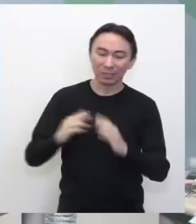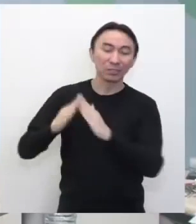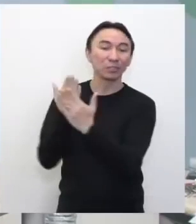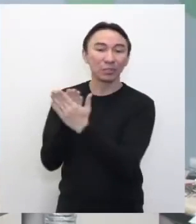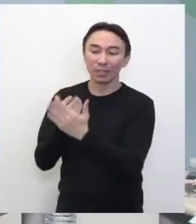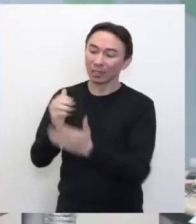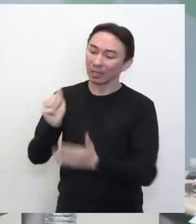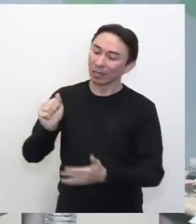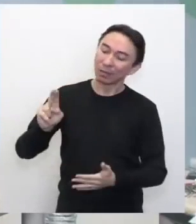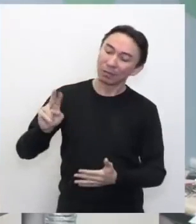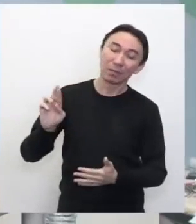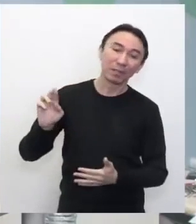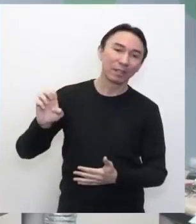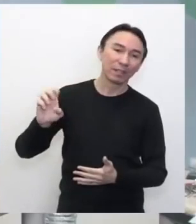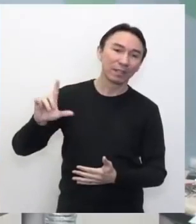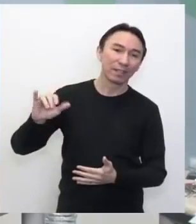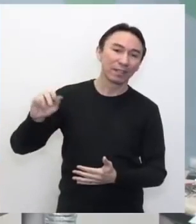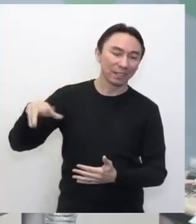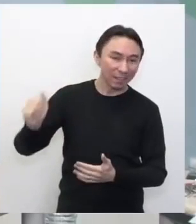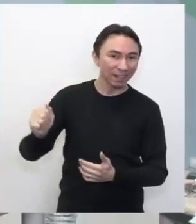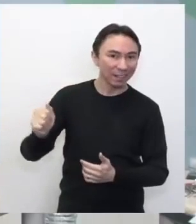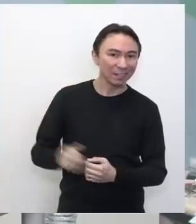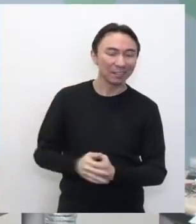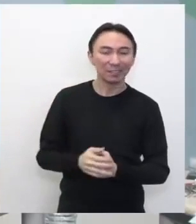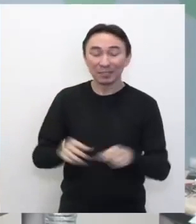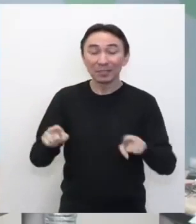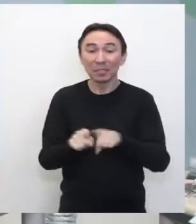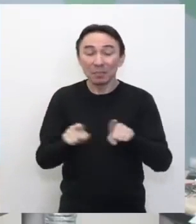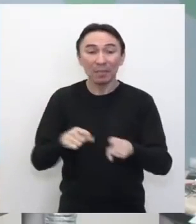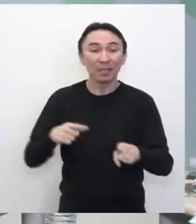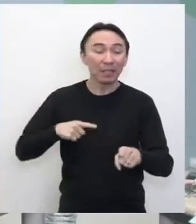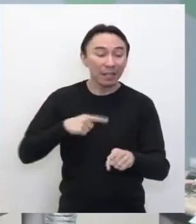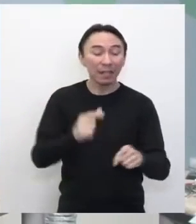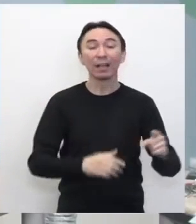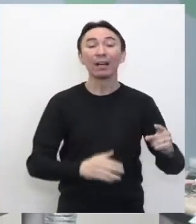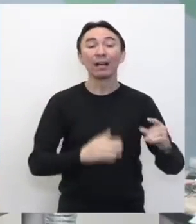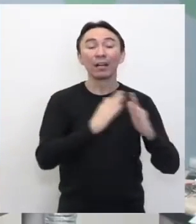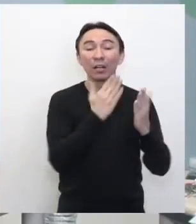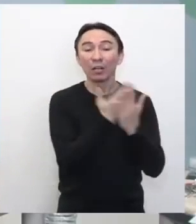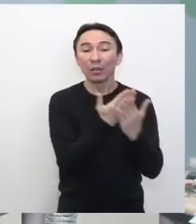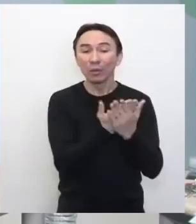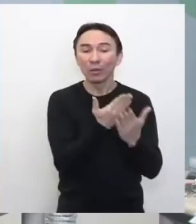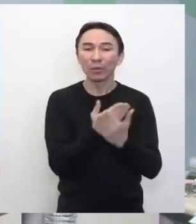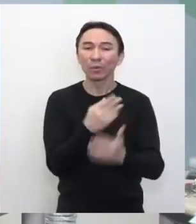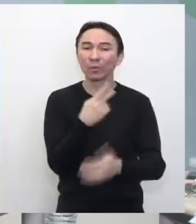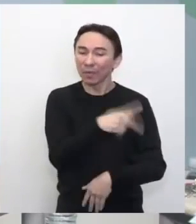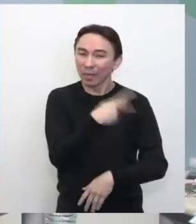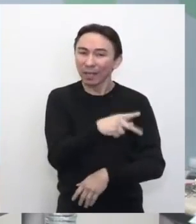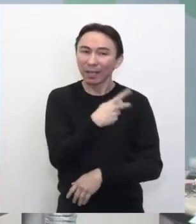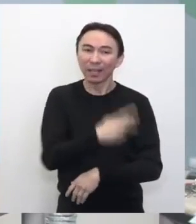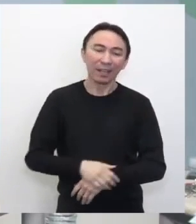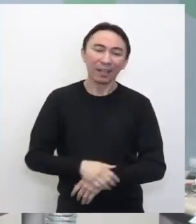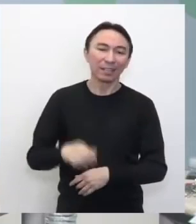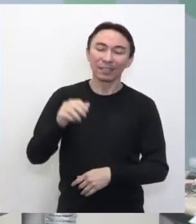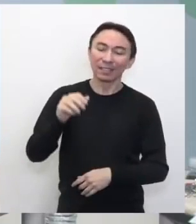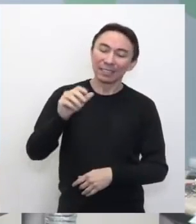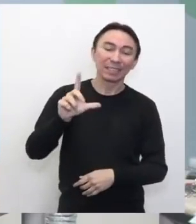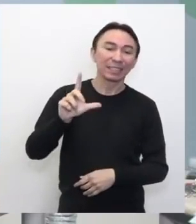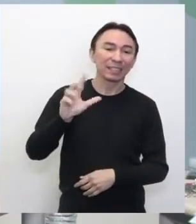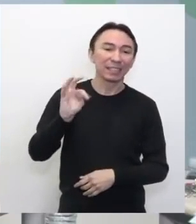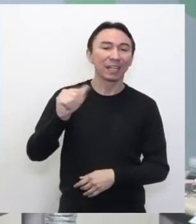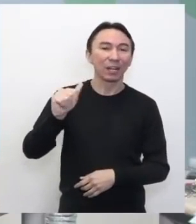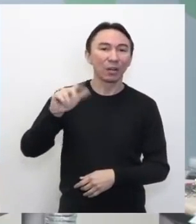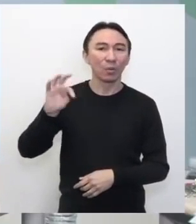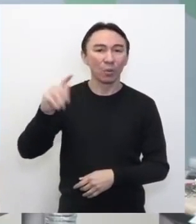dia para vocês, professor Júlio César, né? E também para os alunos da escola, Ângelo Dalorto de Sumaré, participando.